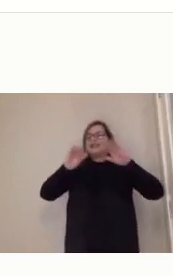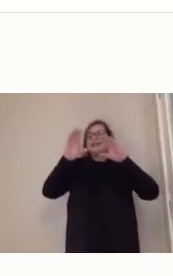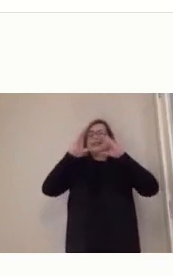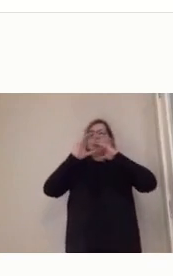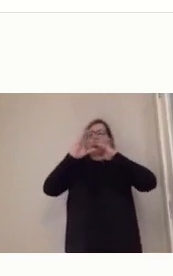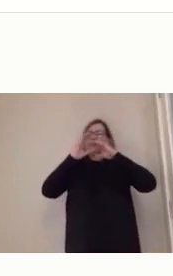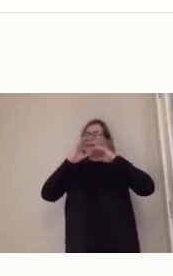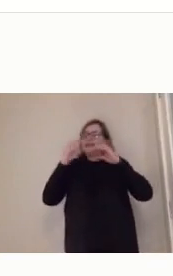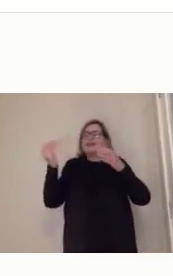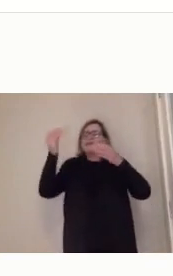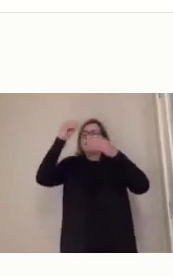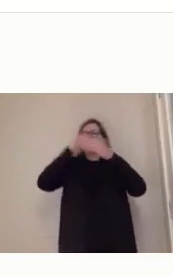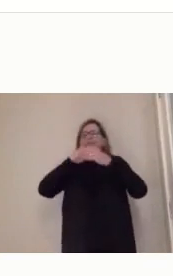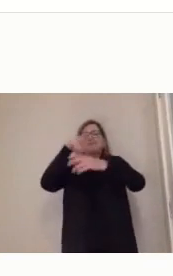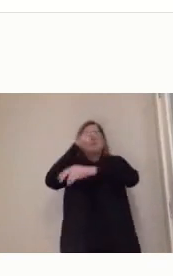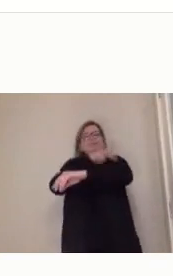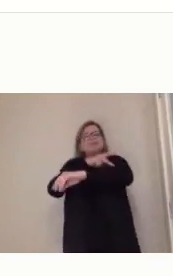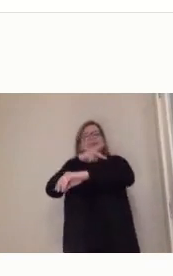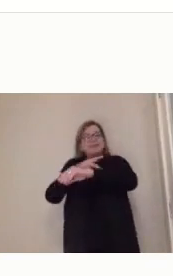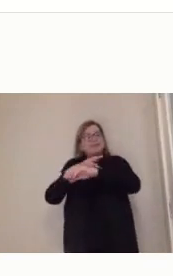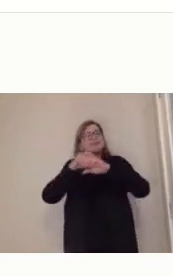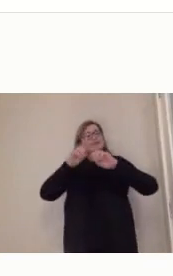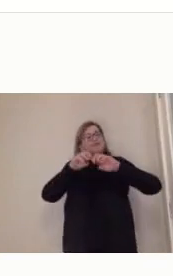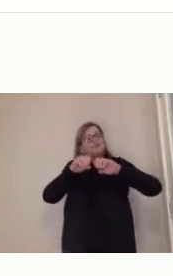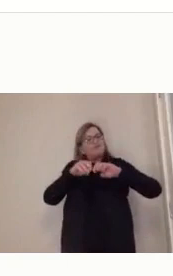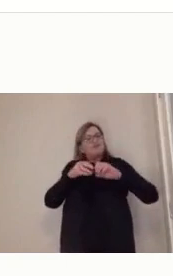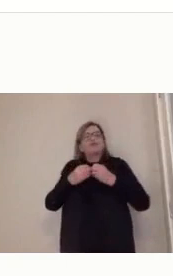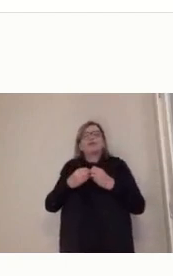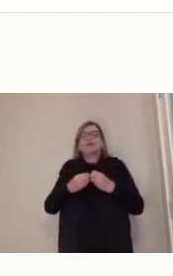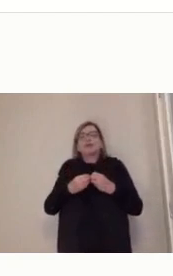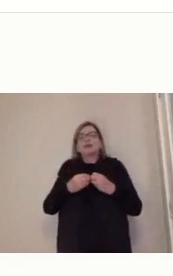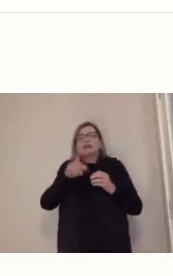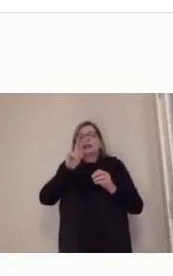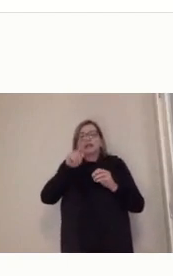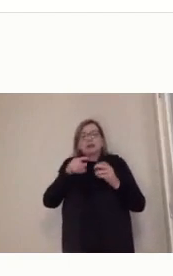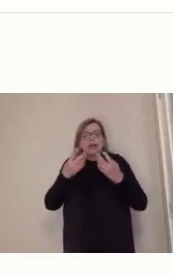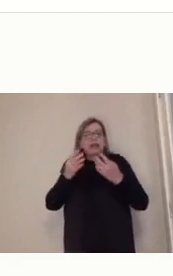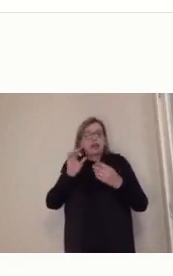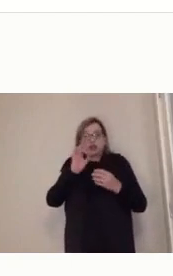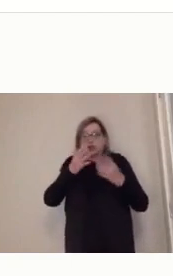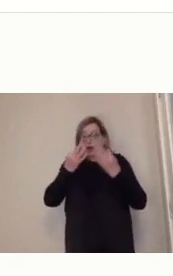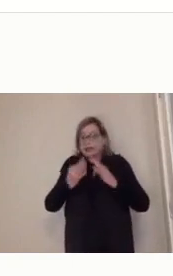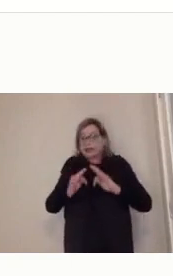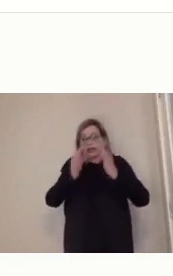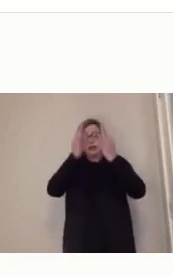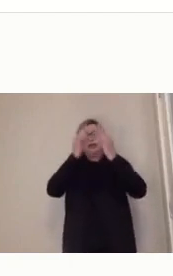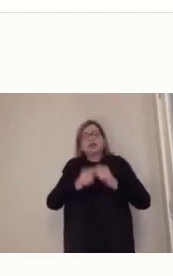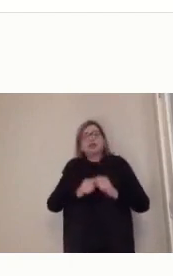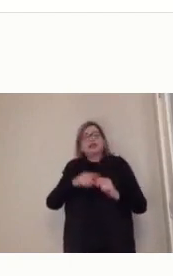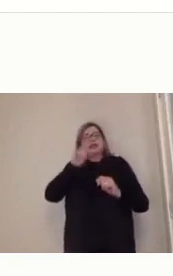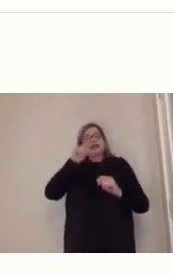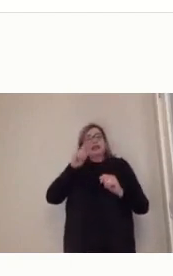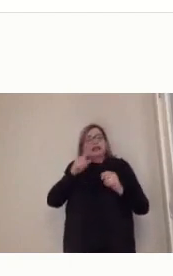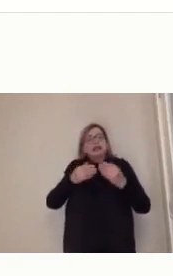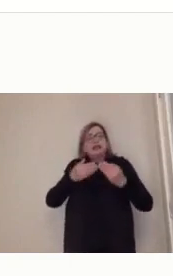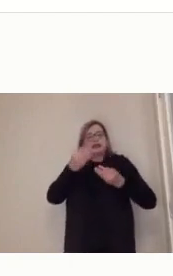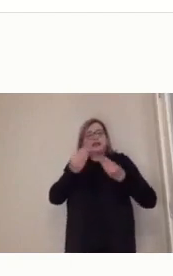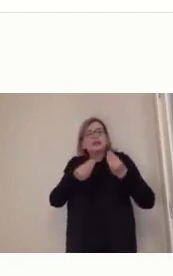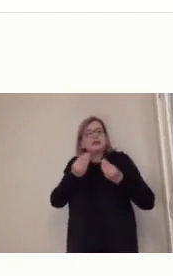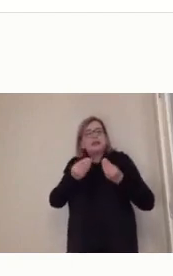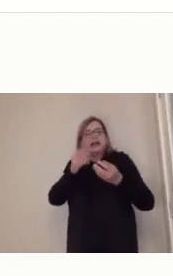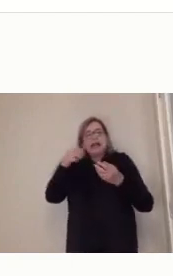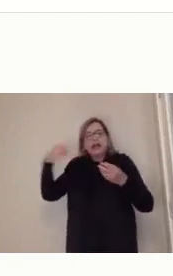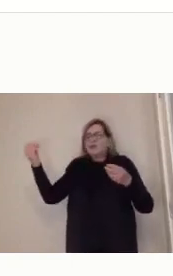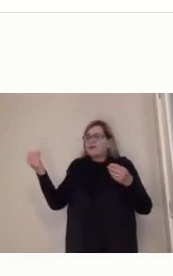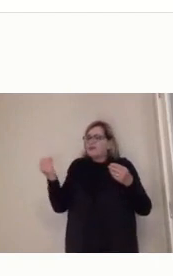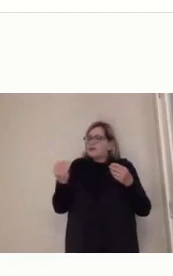ela é uma inovação, ela é uma inovação disruptiva, né? Cada vez mais que se fortalece a educação à distância,